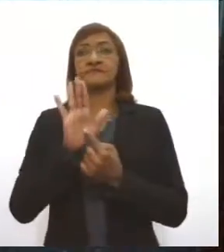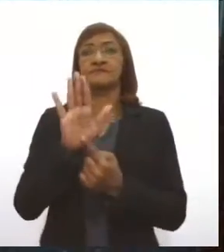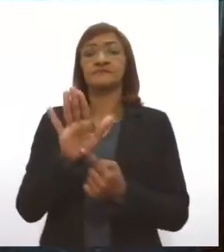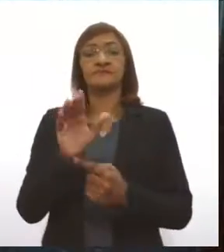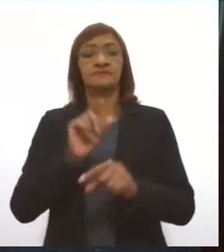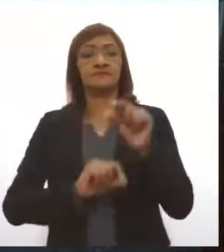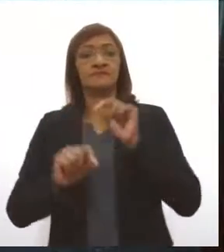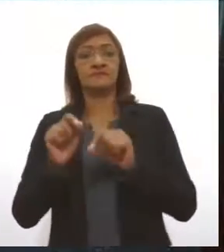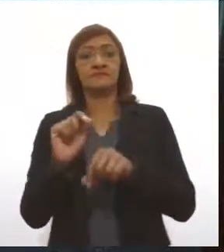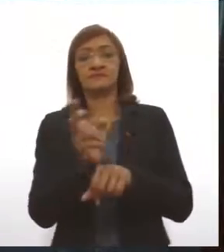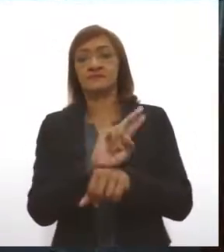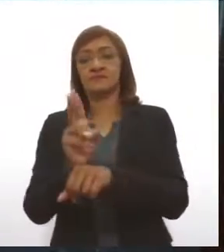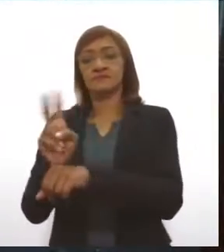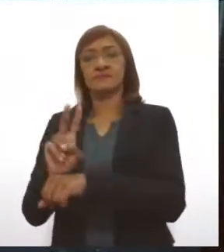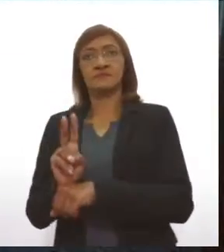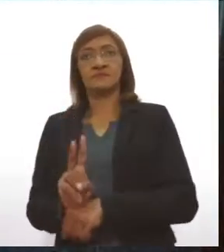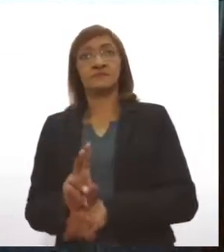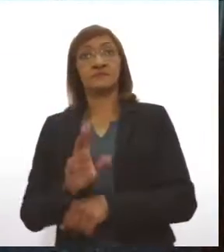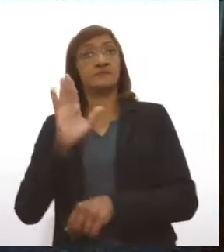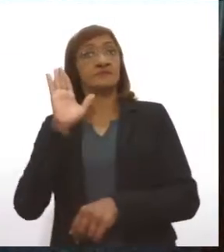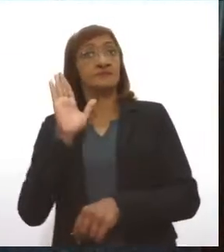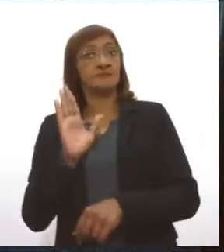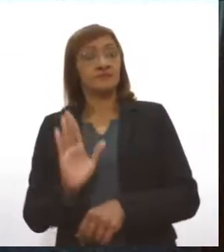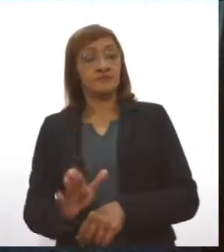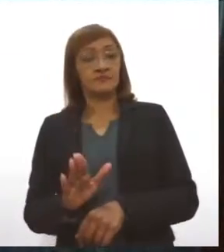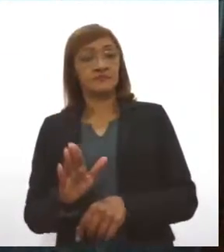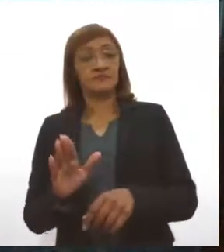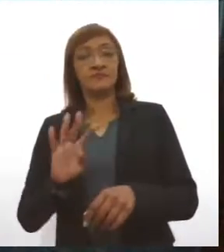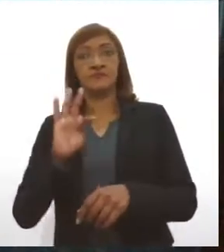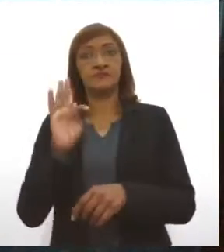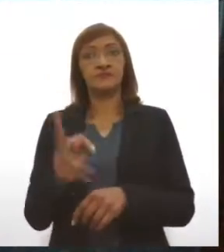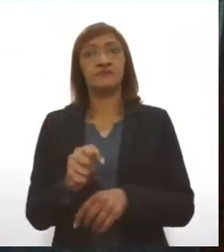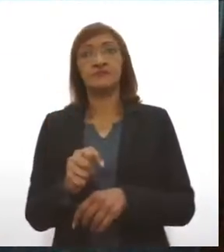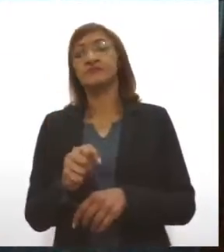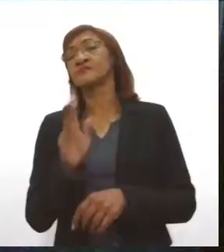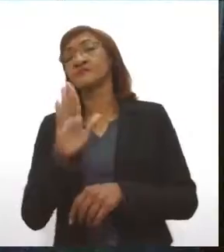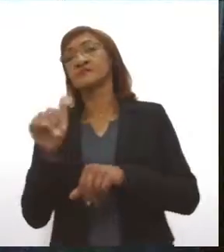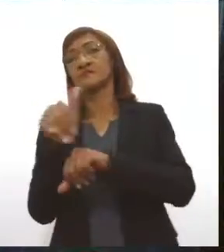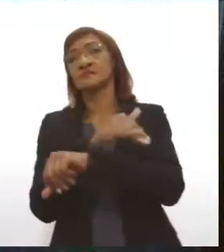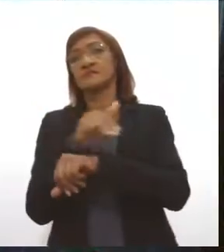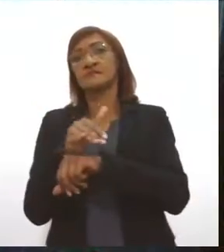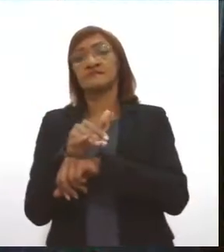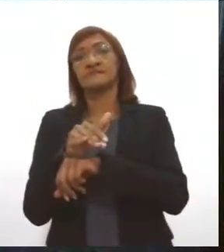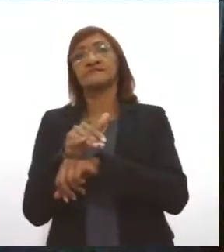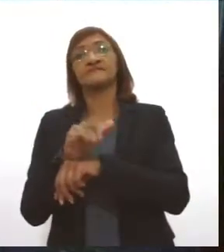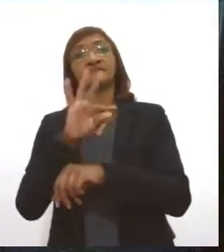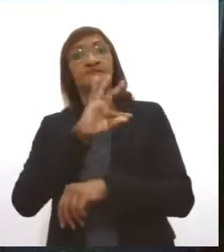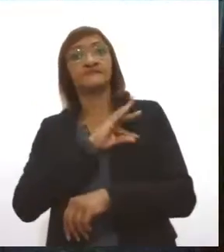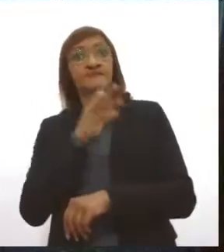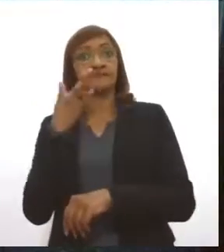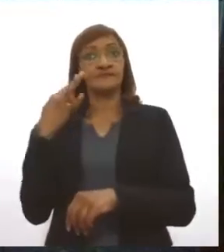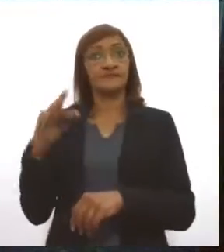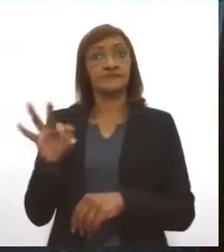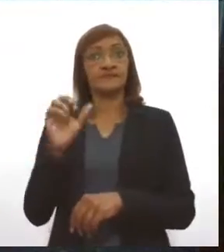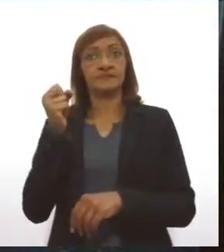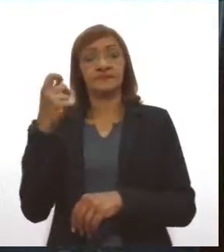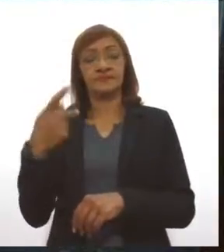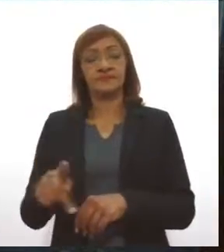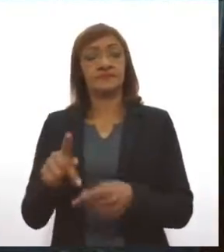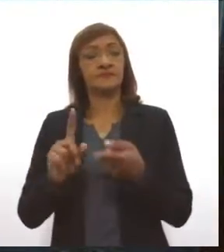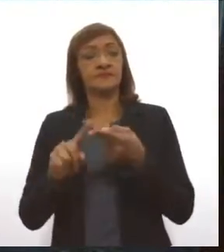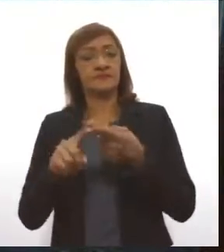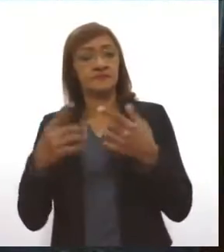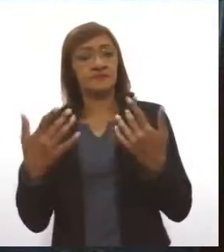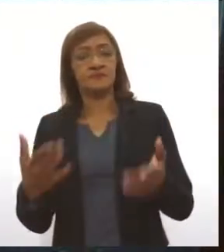nas fiscalizações da BPRV e também da PRF nas estradas do estado de Sergipe. Emosa está com estoque baixo